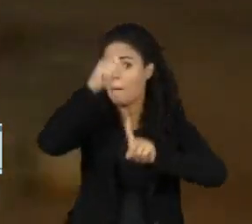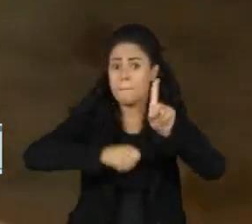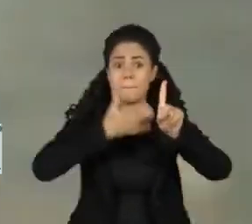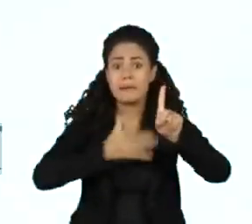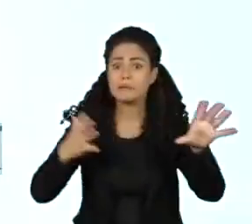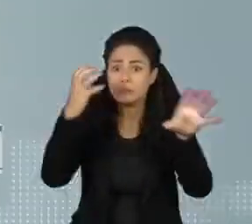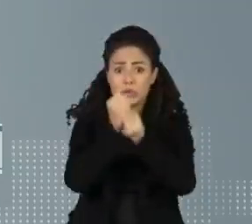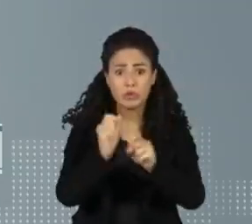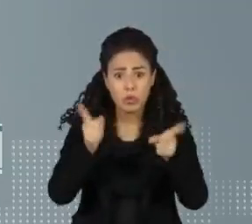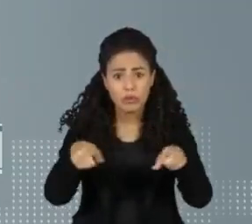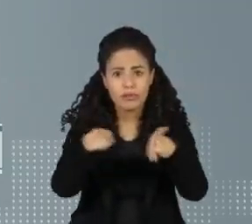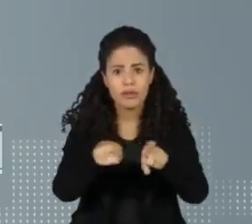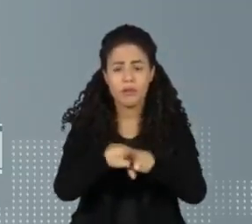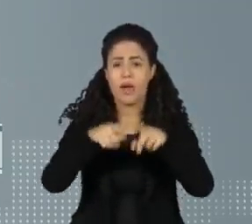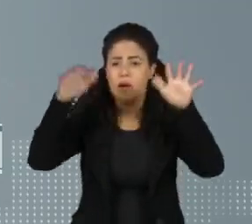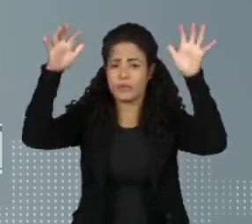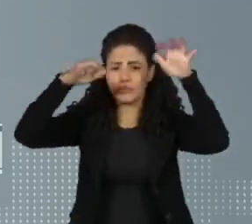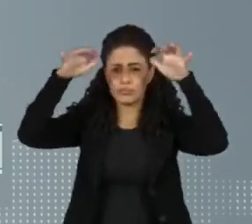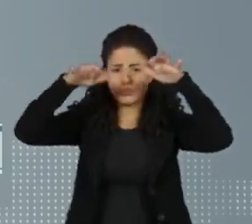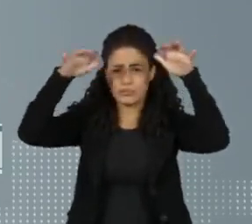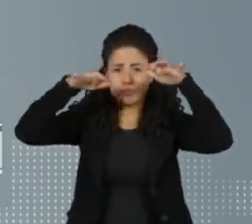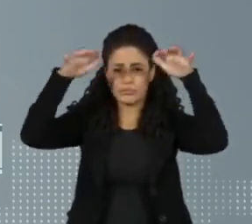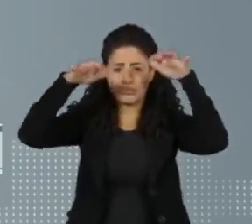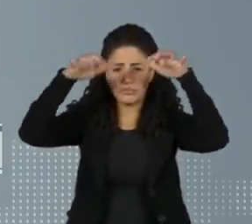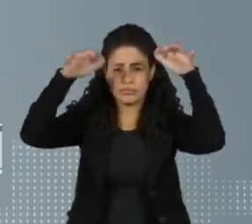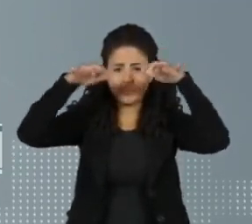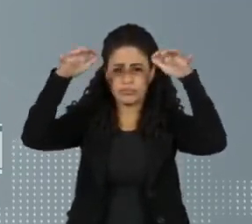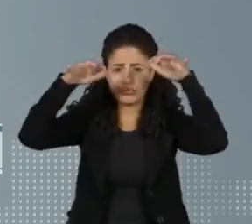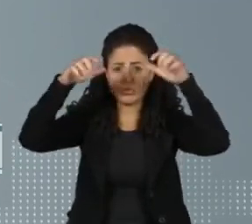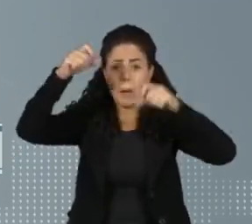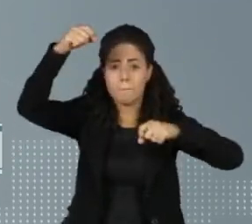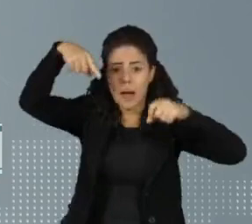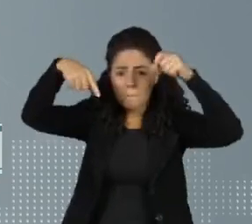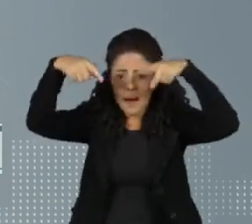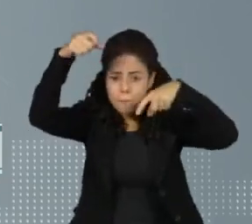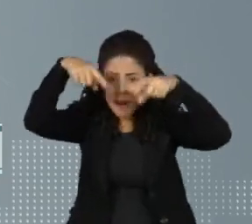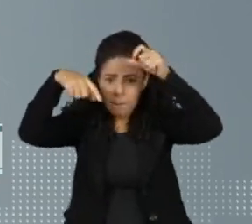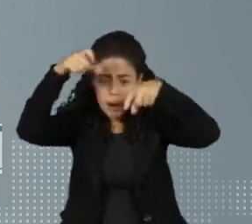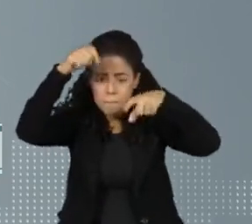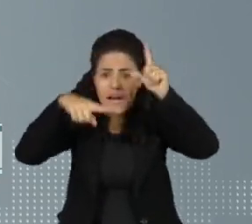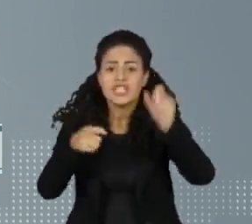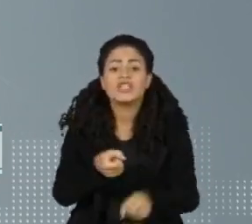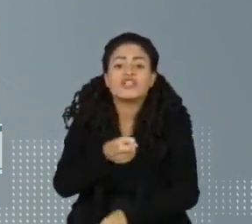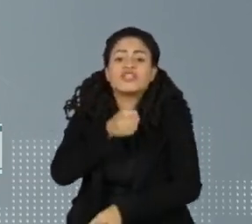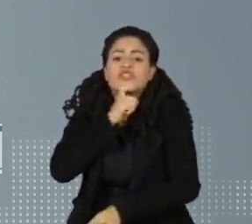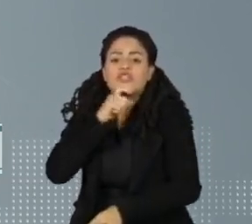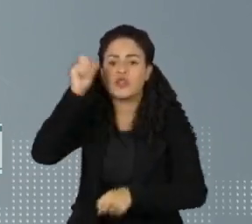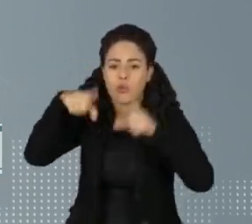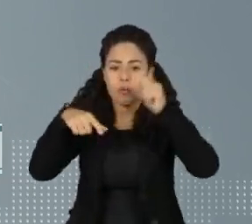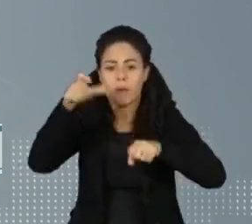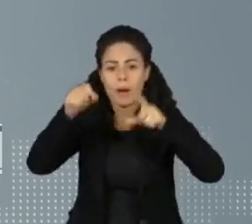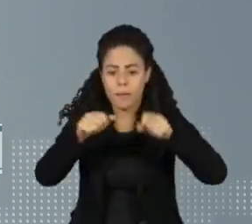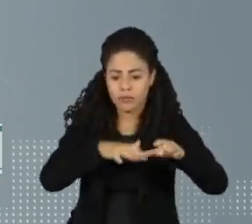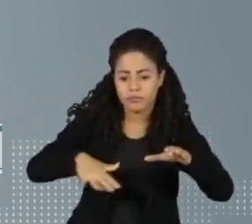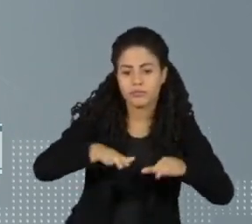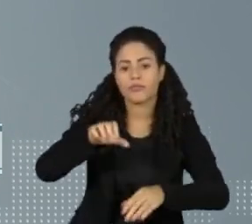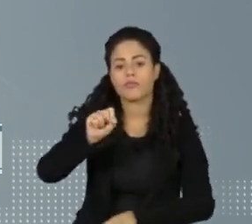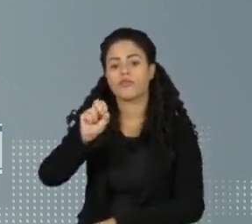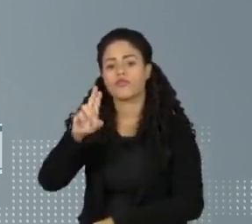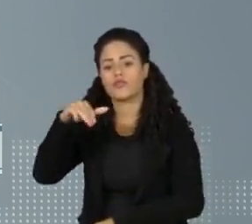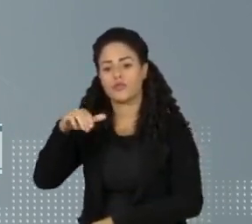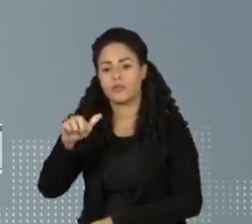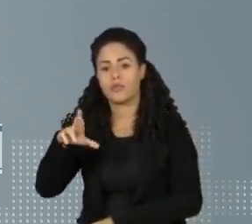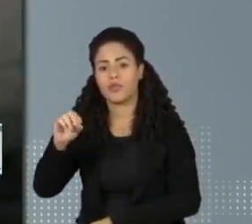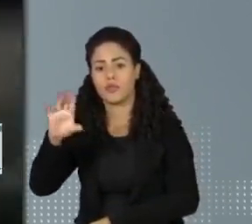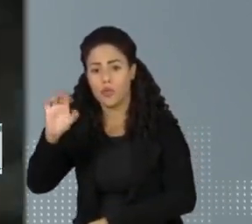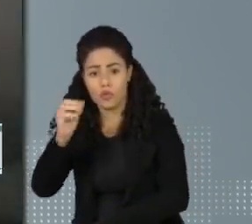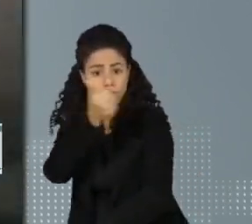dezembro. Um forte temporal, com direito à queda de granizo, atingiu a cidade de Sumidouro, na região serrana do